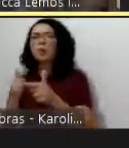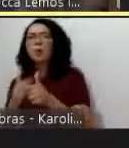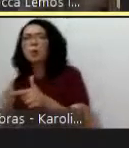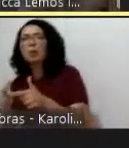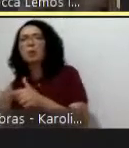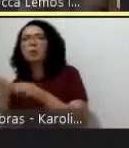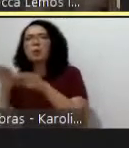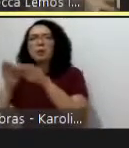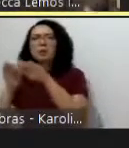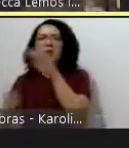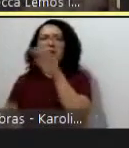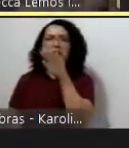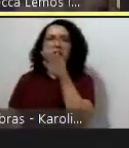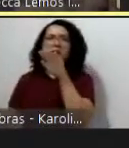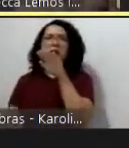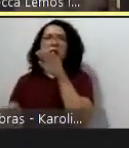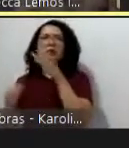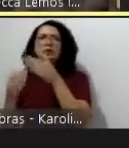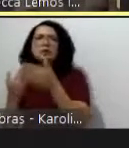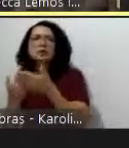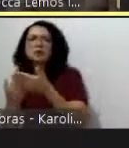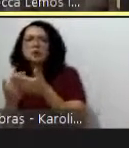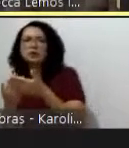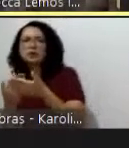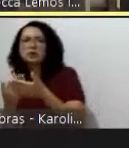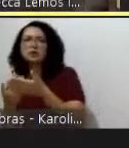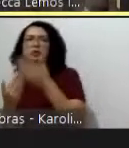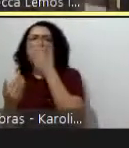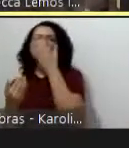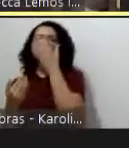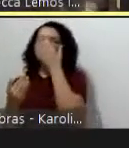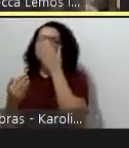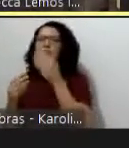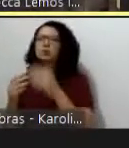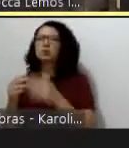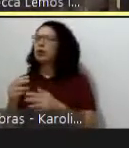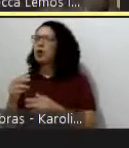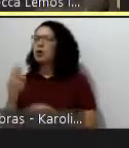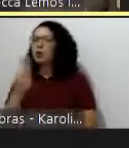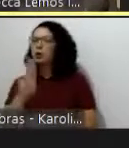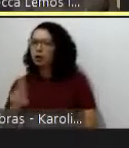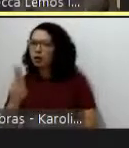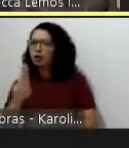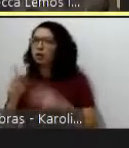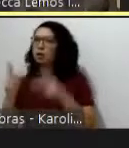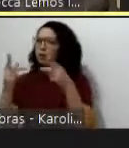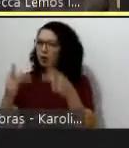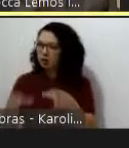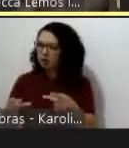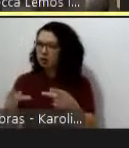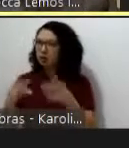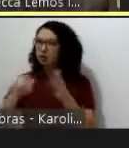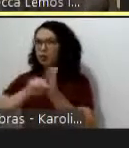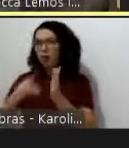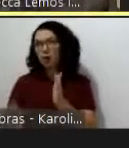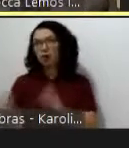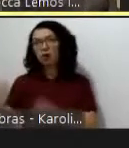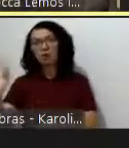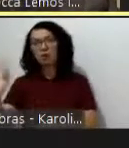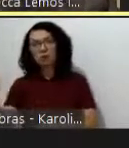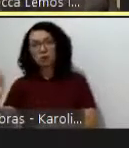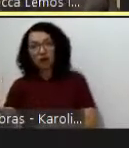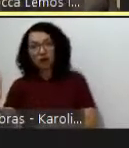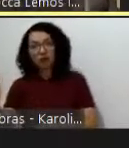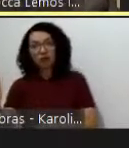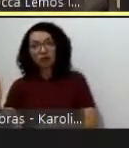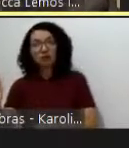migração com projetos da região para que a partir dessa